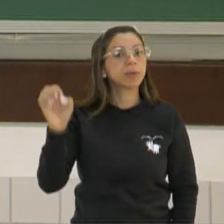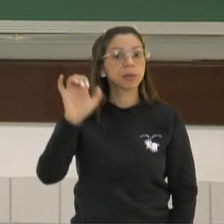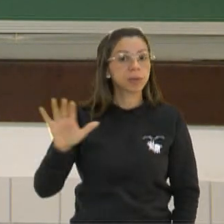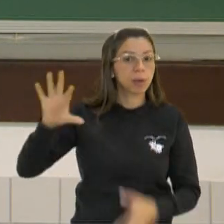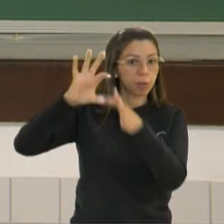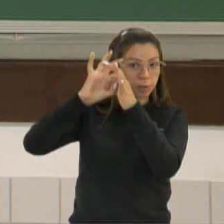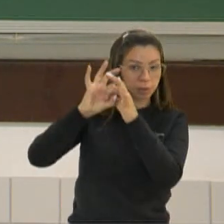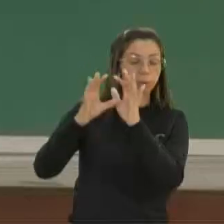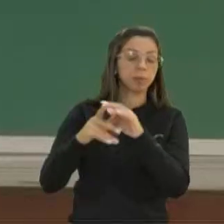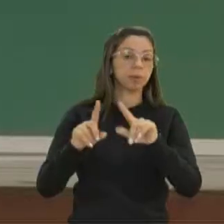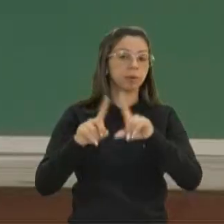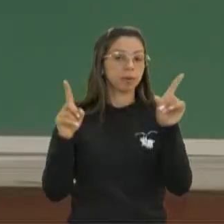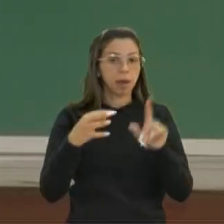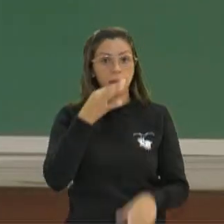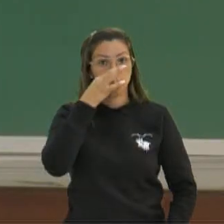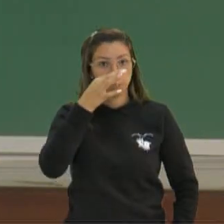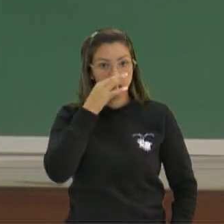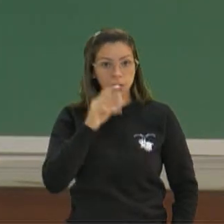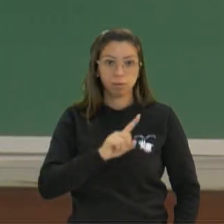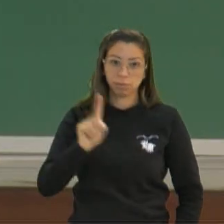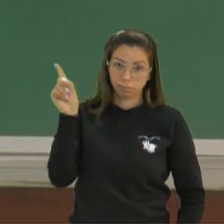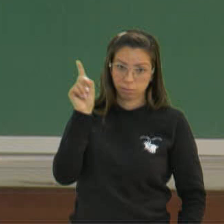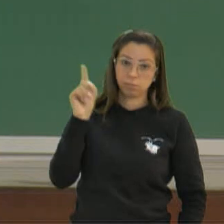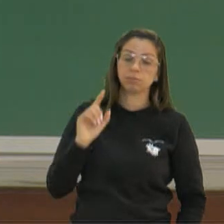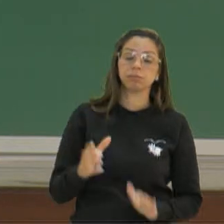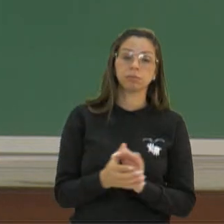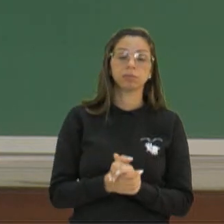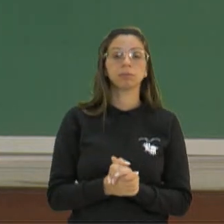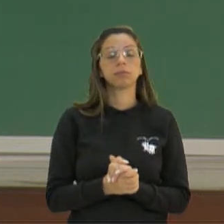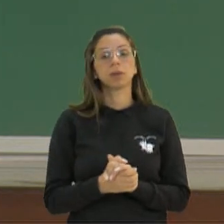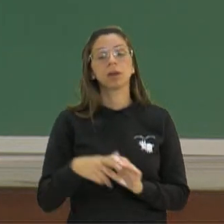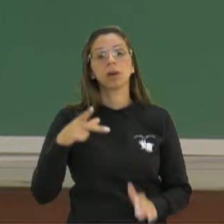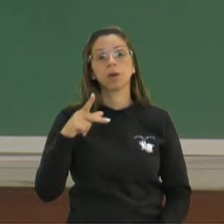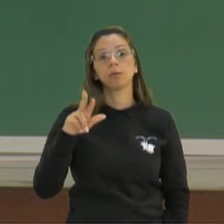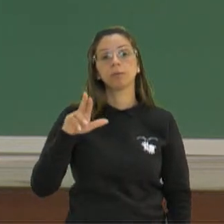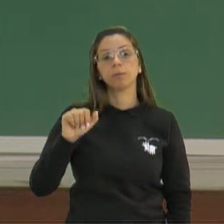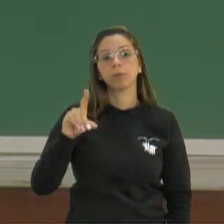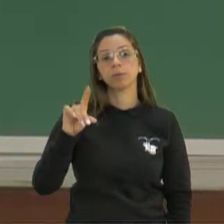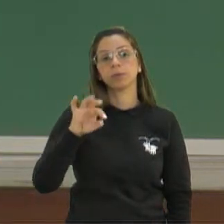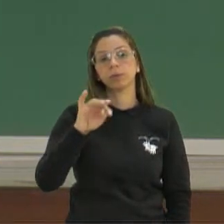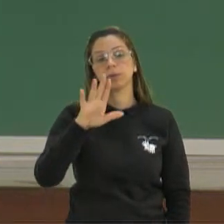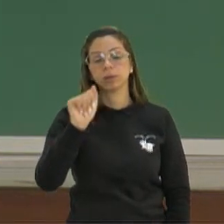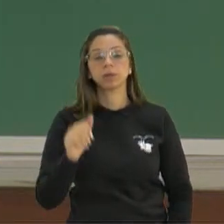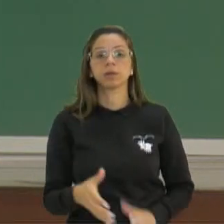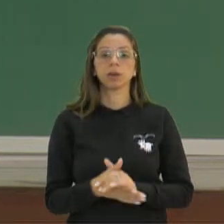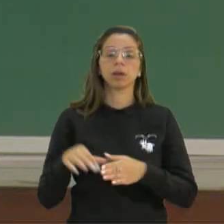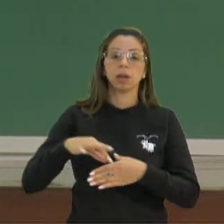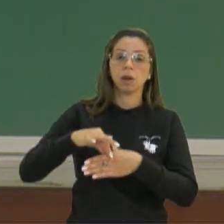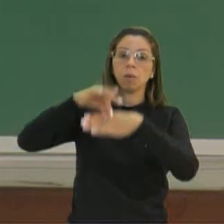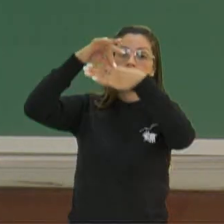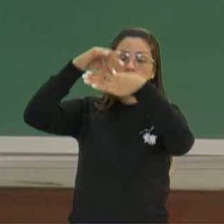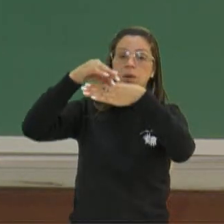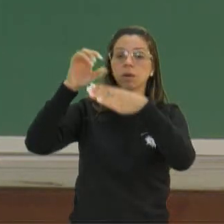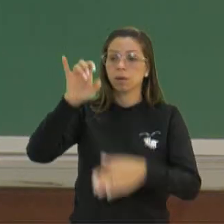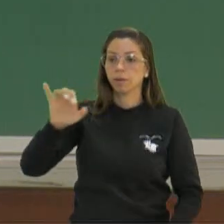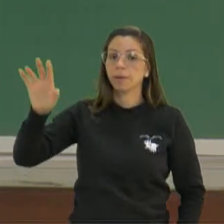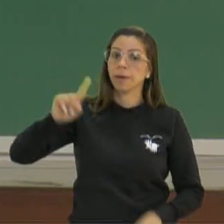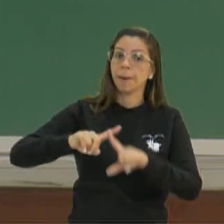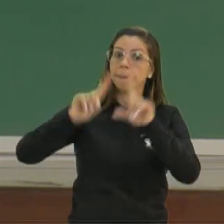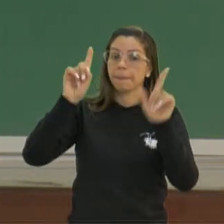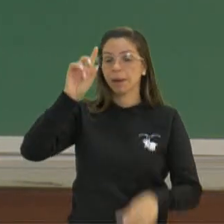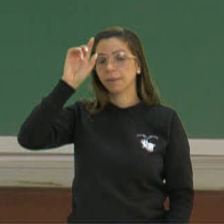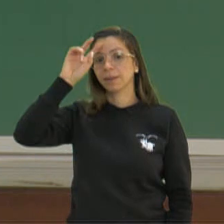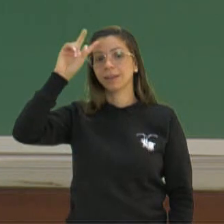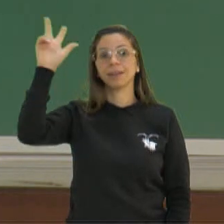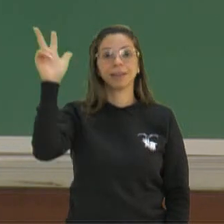visão dele, ele acredita que o Putin é um chefe de Estado europeu e é o mais inteligente do que os outros 28